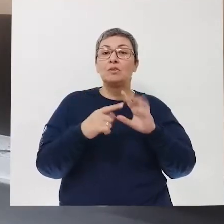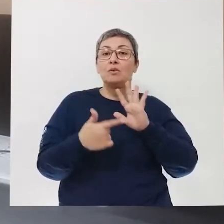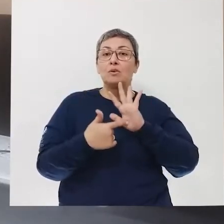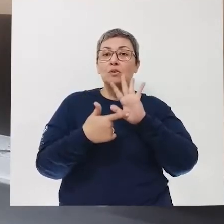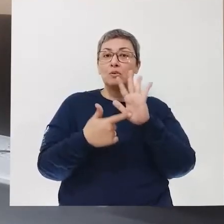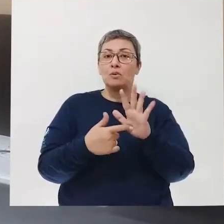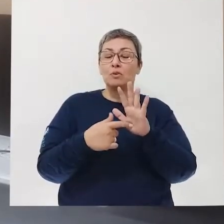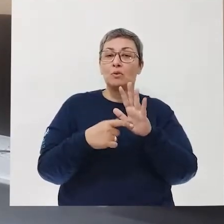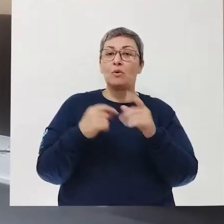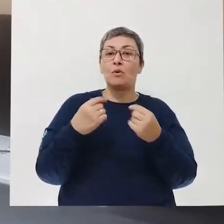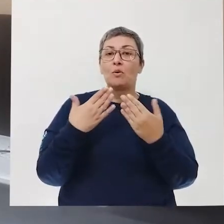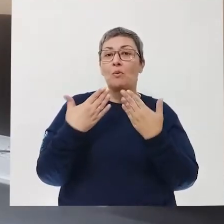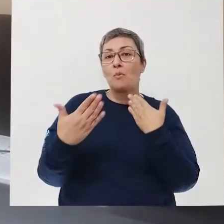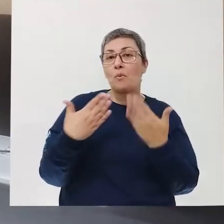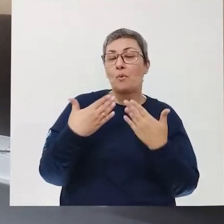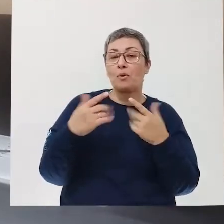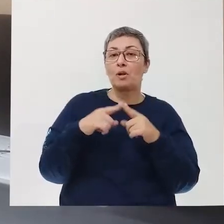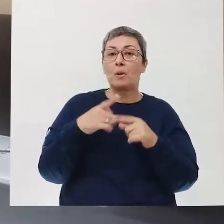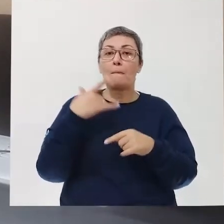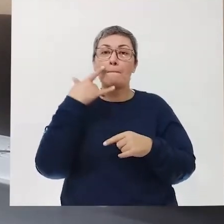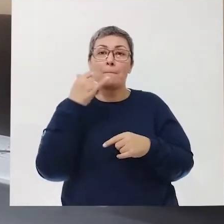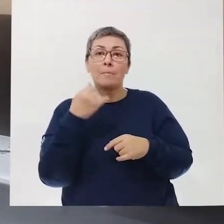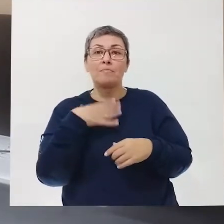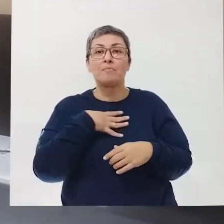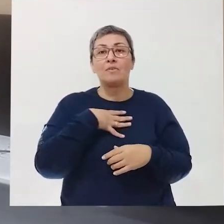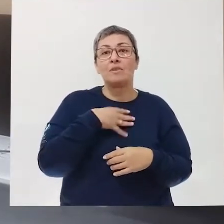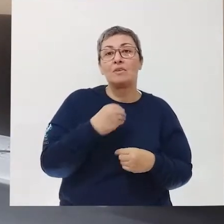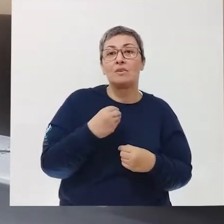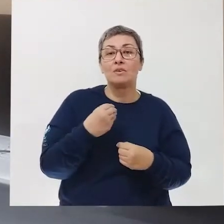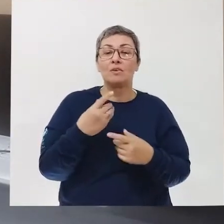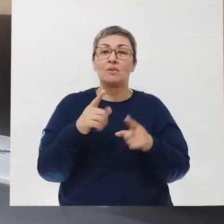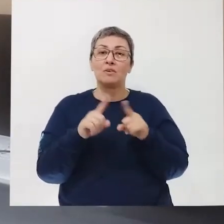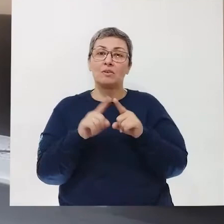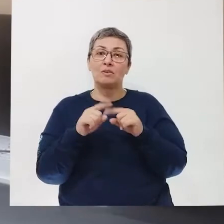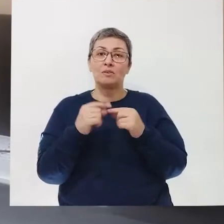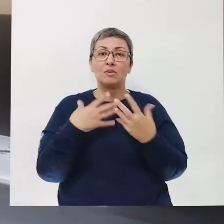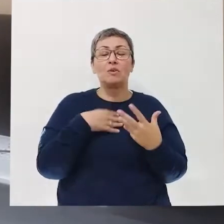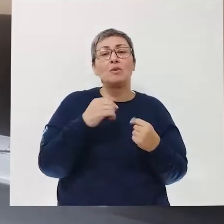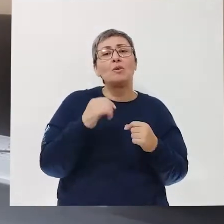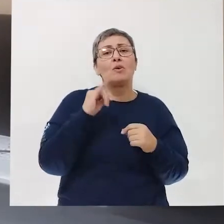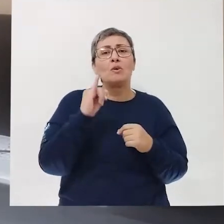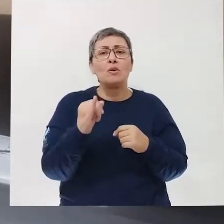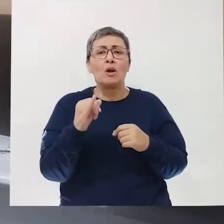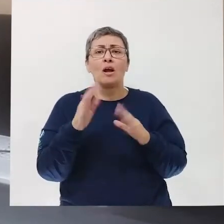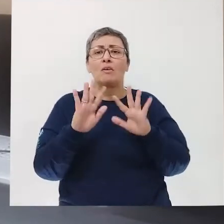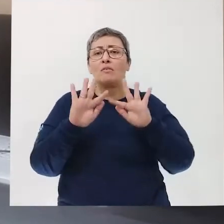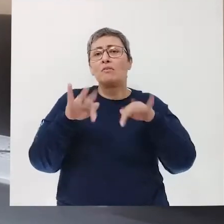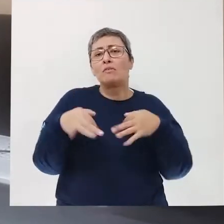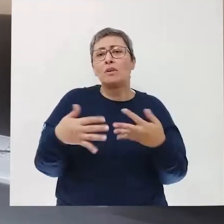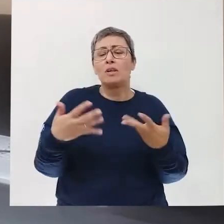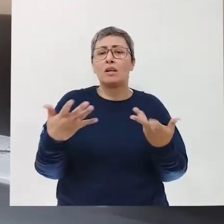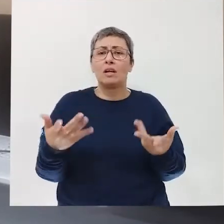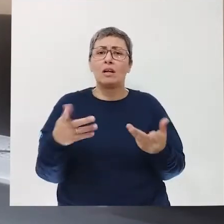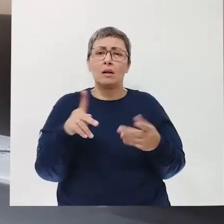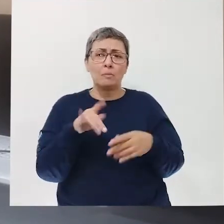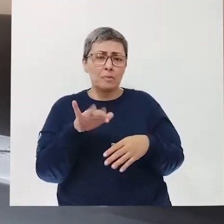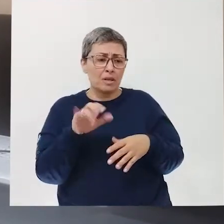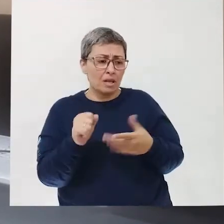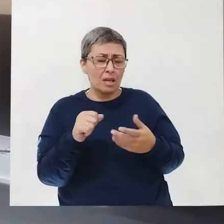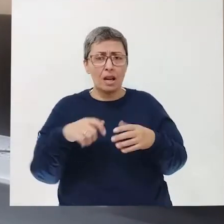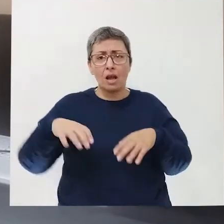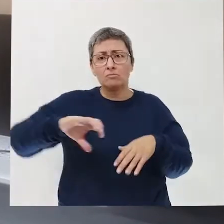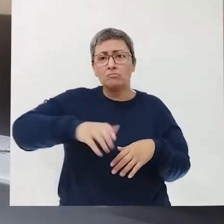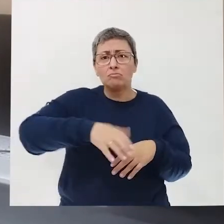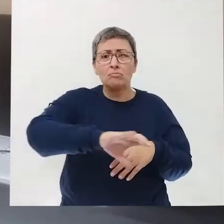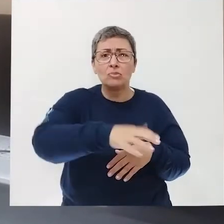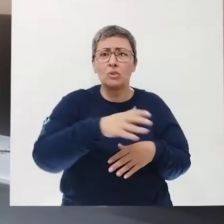coloca lá um diálogo entre o pai e o filho, né, o filhinho lá está dizendo que acabou a pilha do